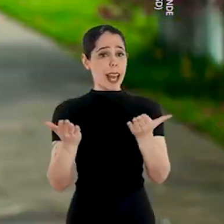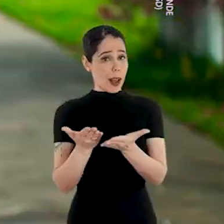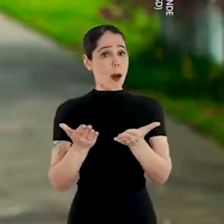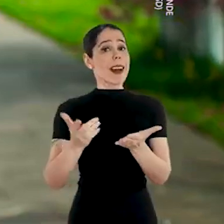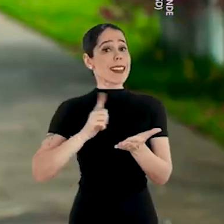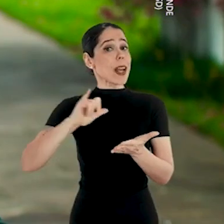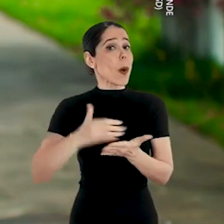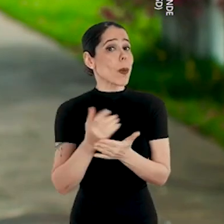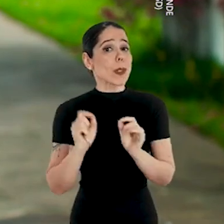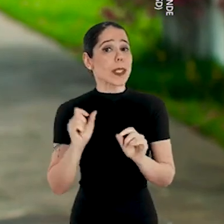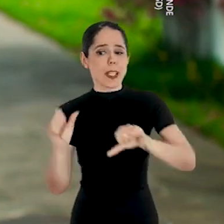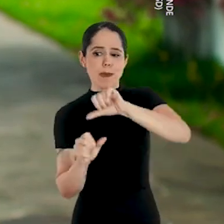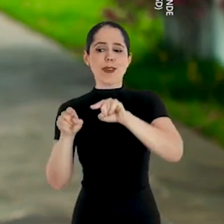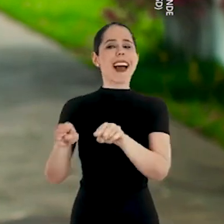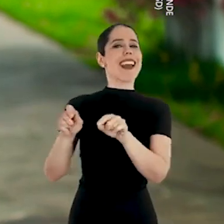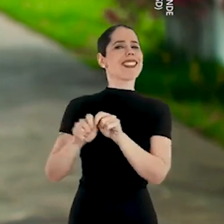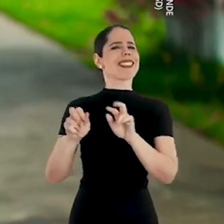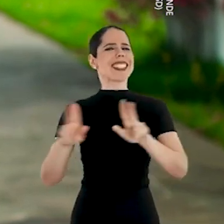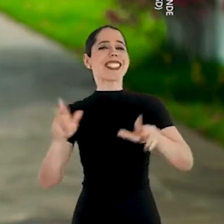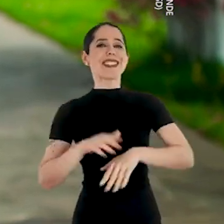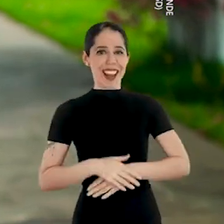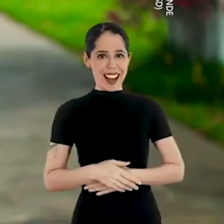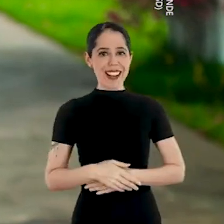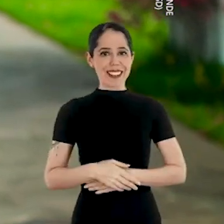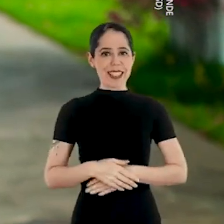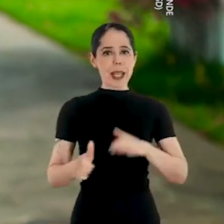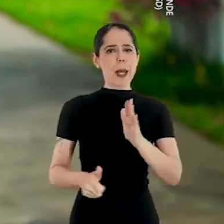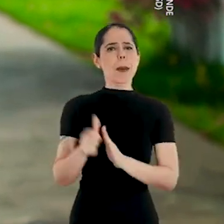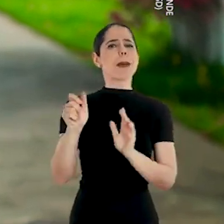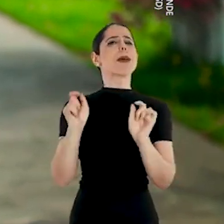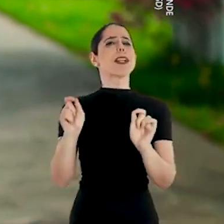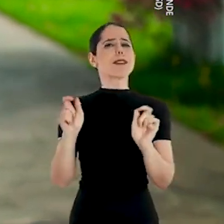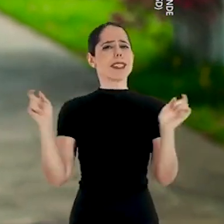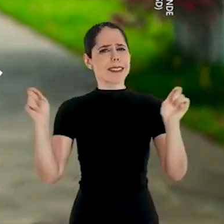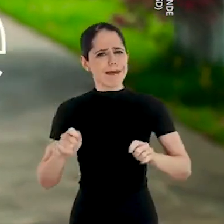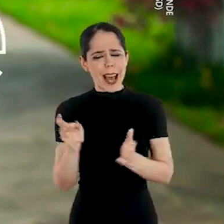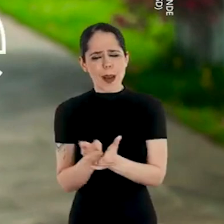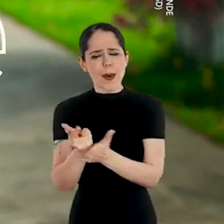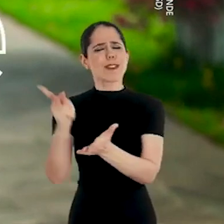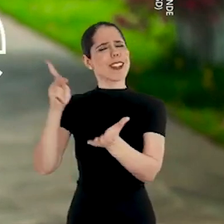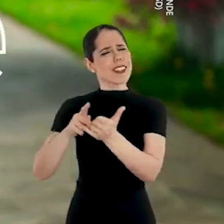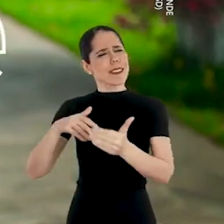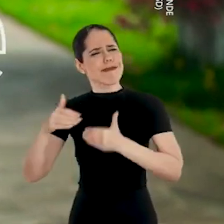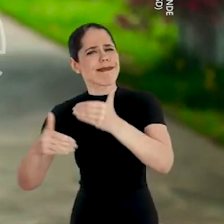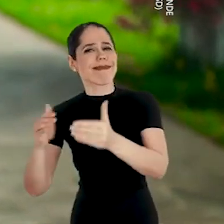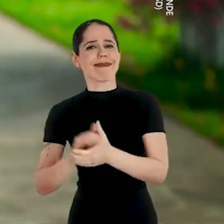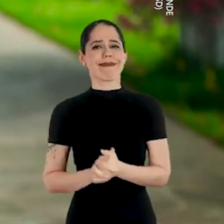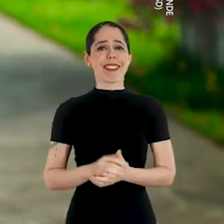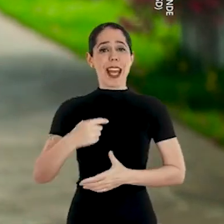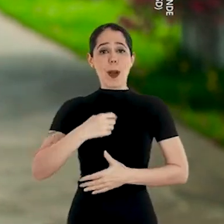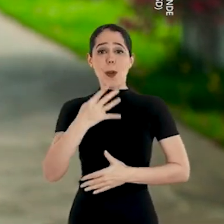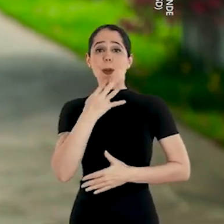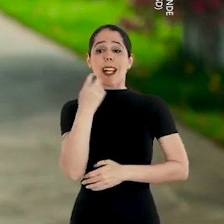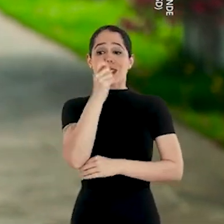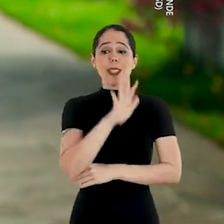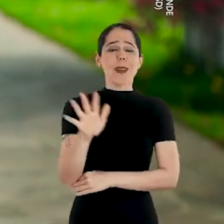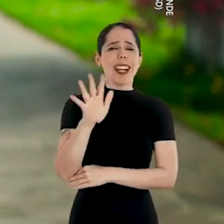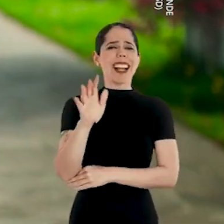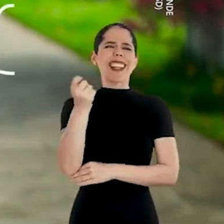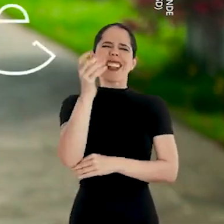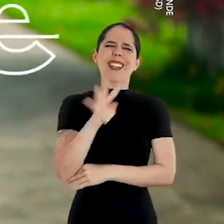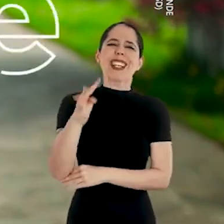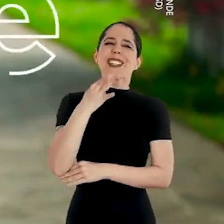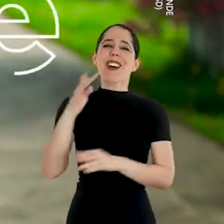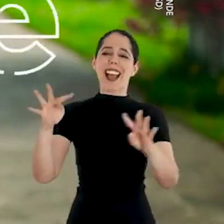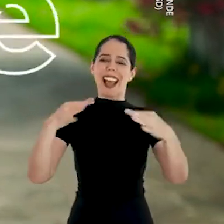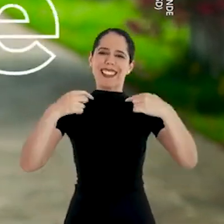zero. Agora a gente tem a chance de mudar isso, de fazer diferente. Pela primeira vez, seguir em frente de verdade. Eu conheço o Rio Grande